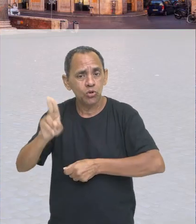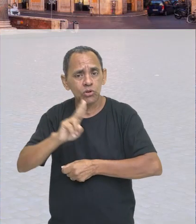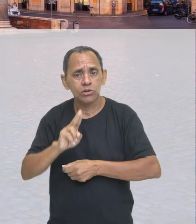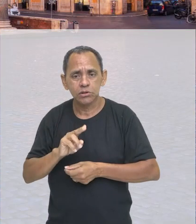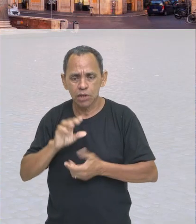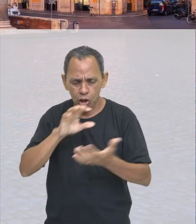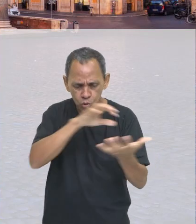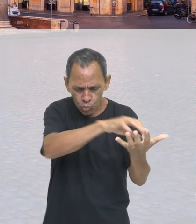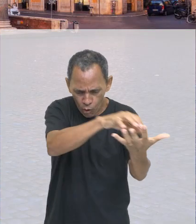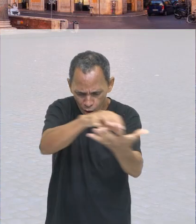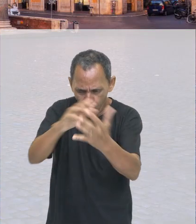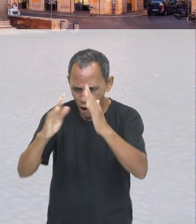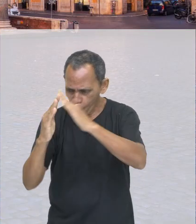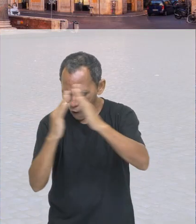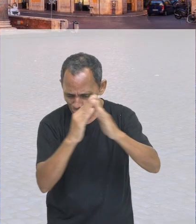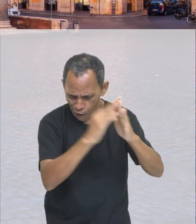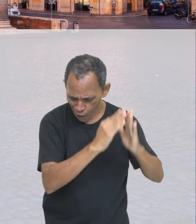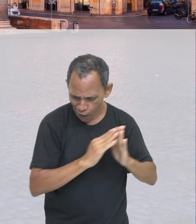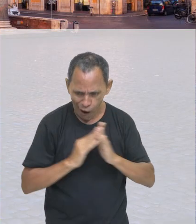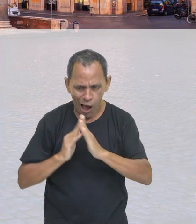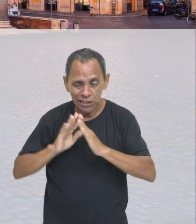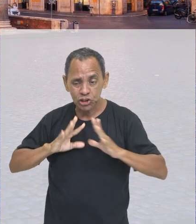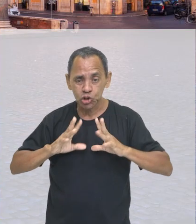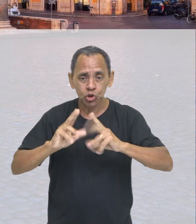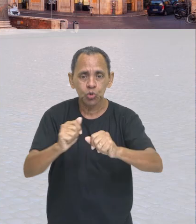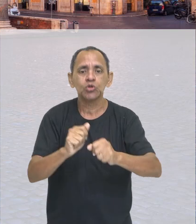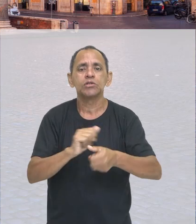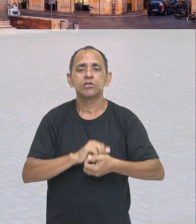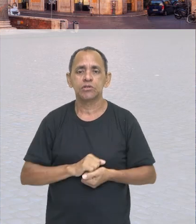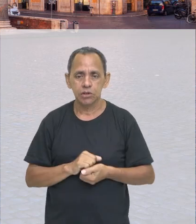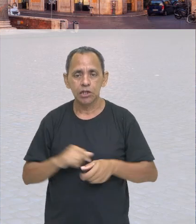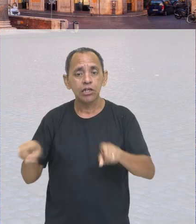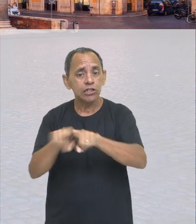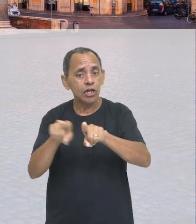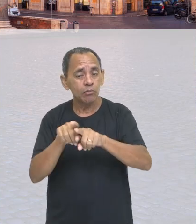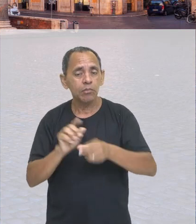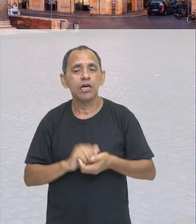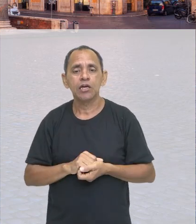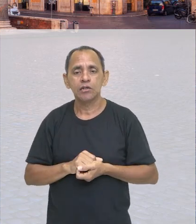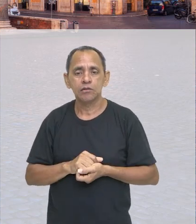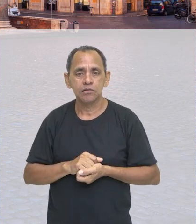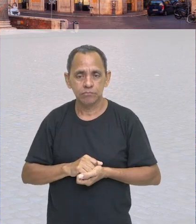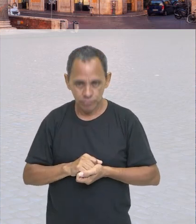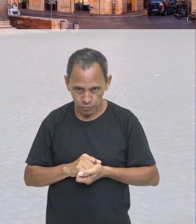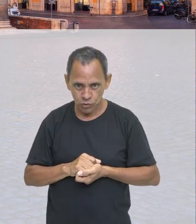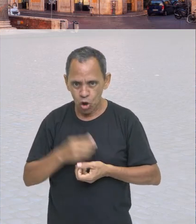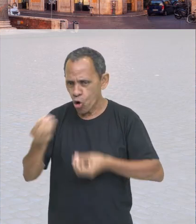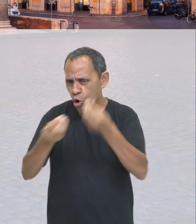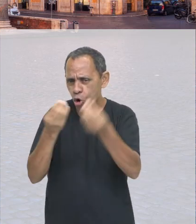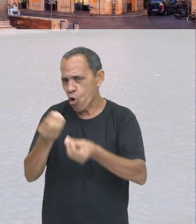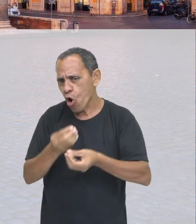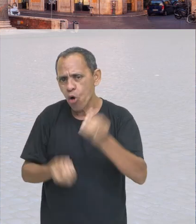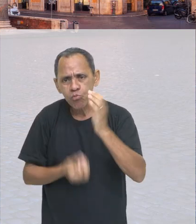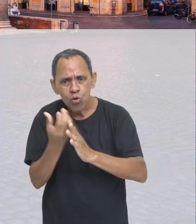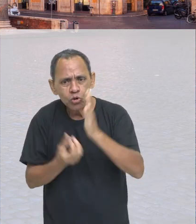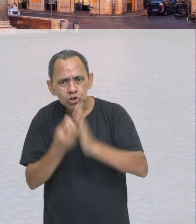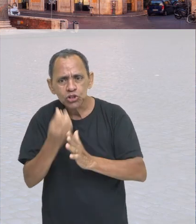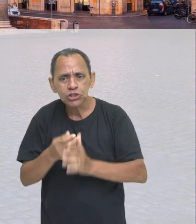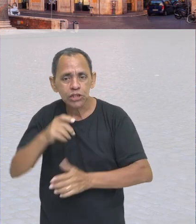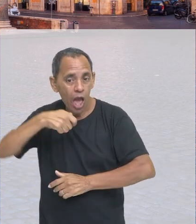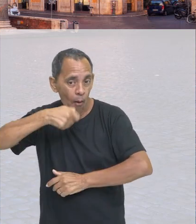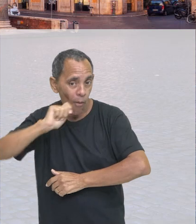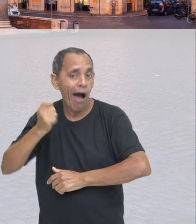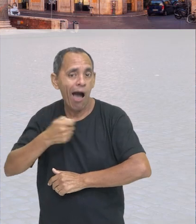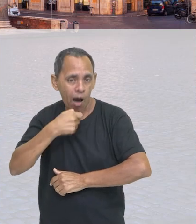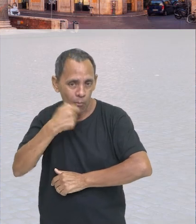as casas, tanto na fabricação, por exemplo, de pães, como também de outros tipos de alimentos. Então,